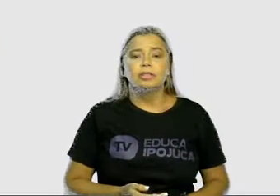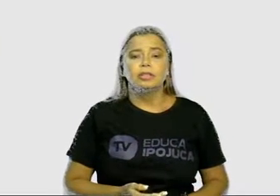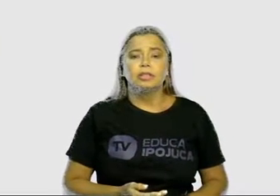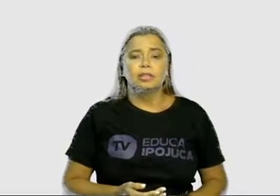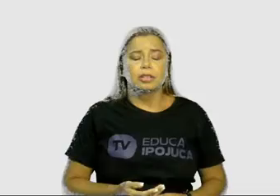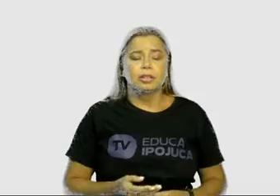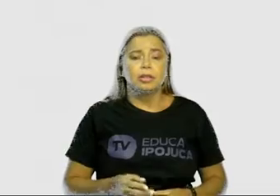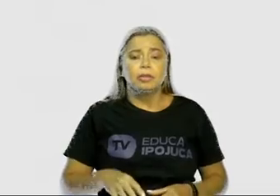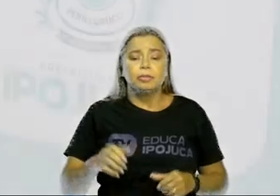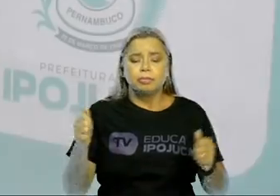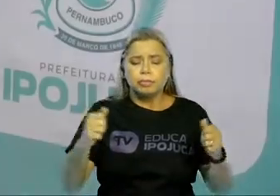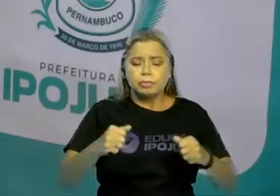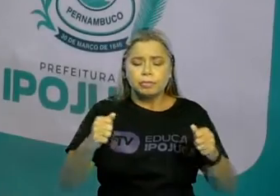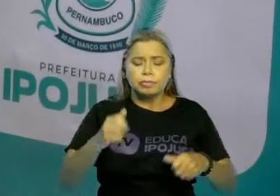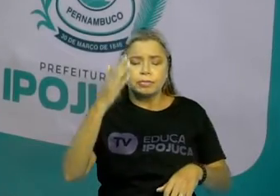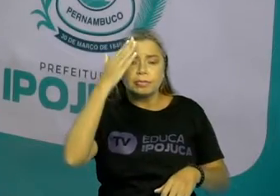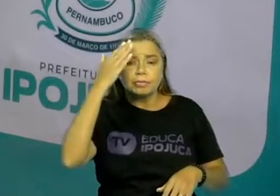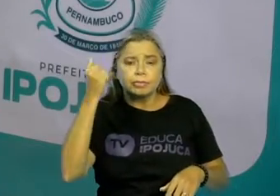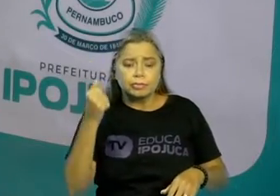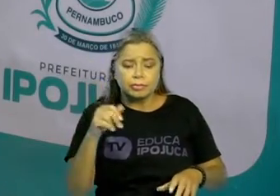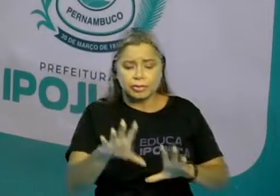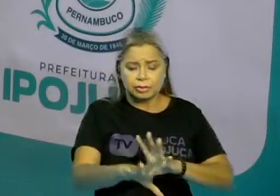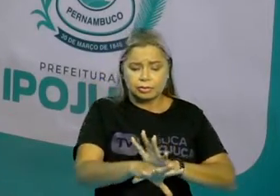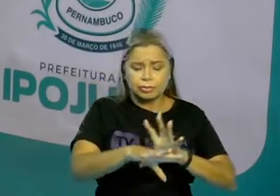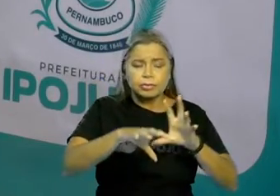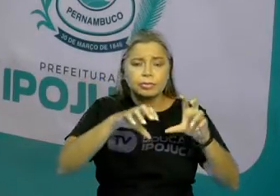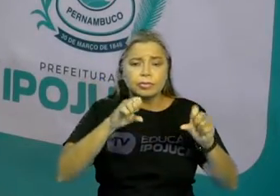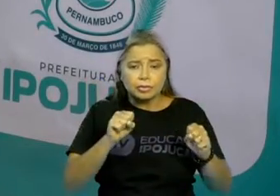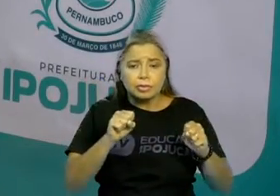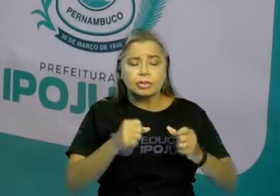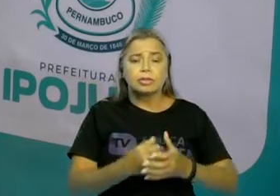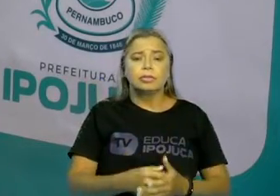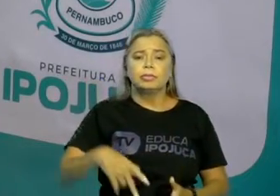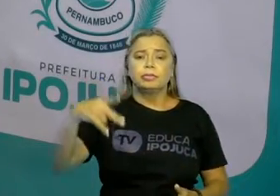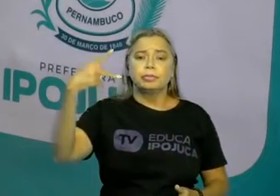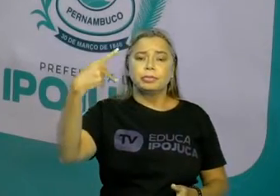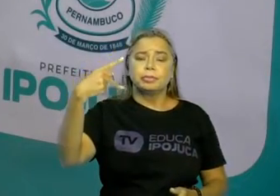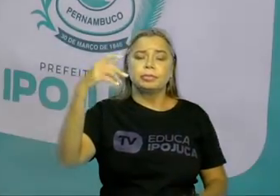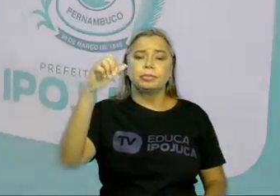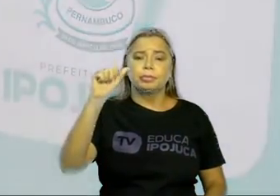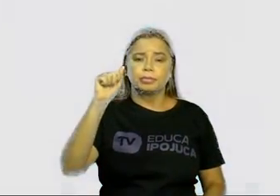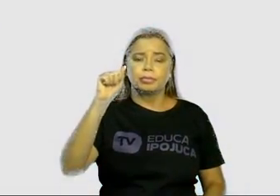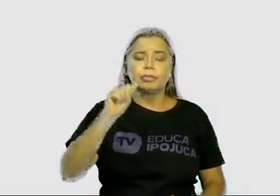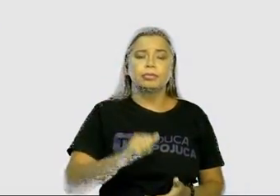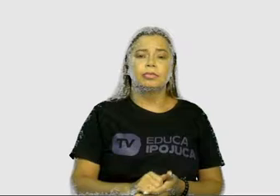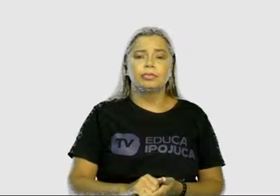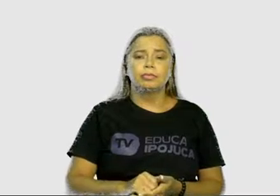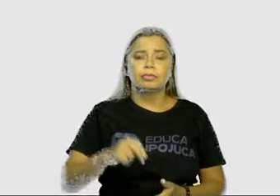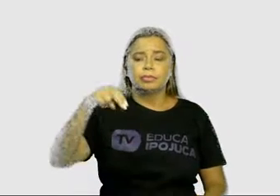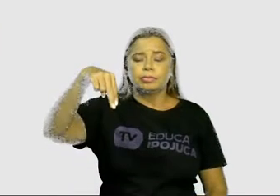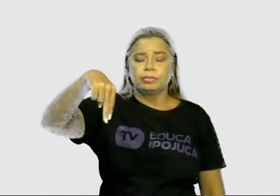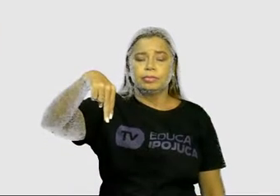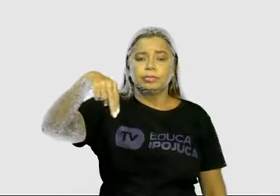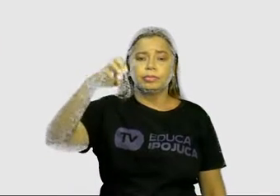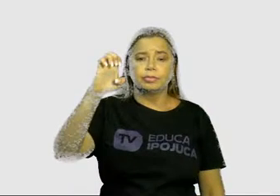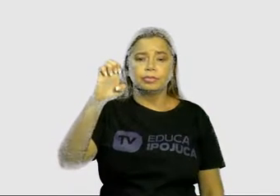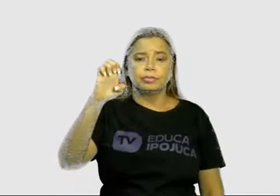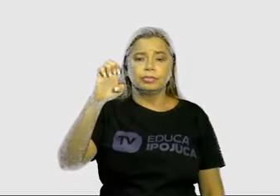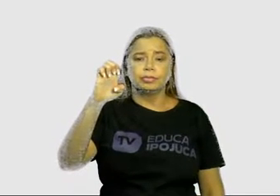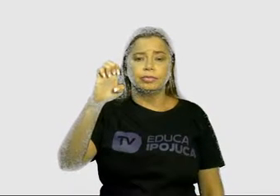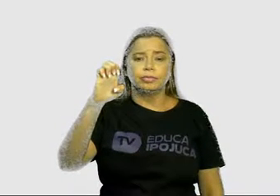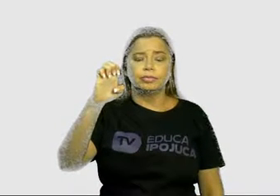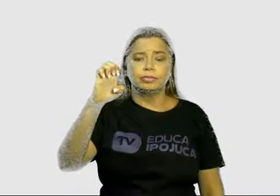composição, que é o P, A de pá, N, E